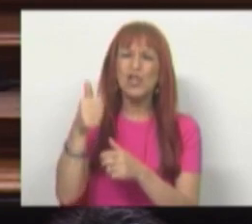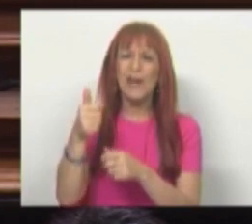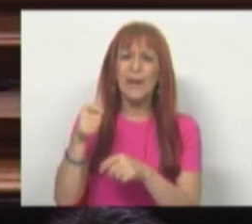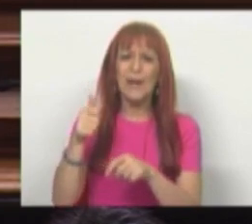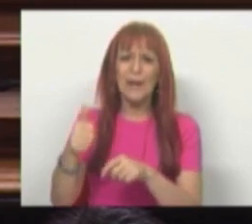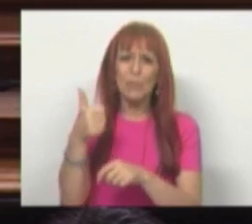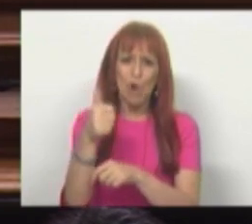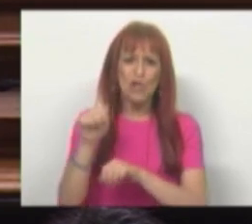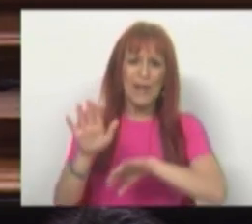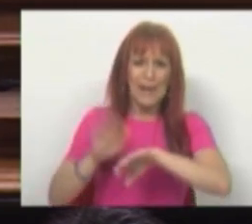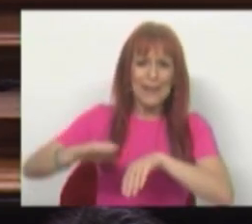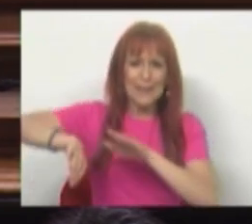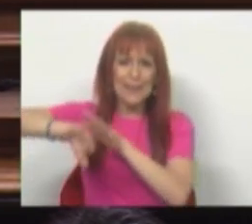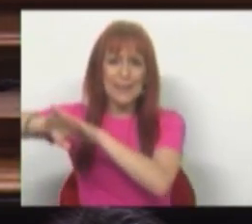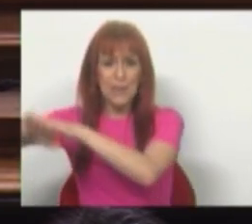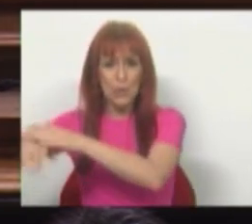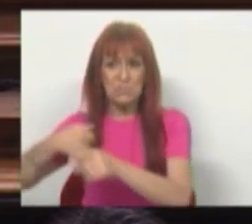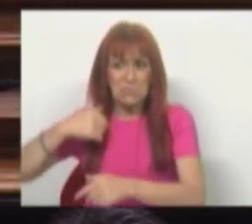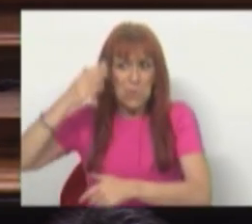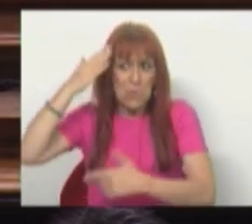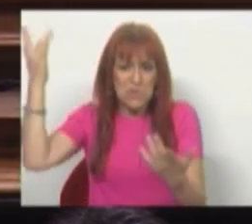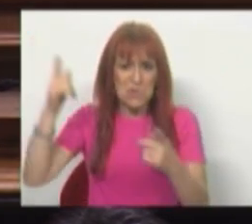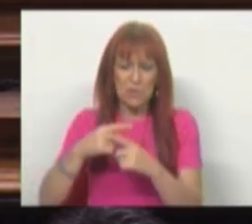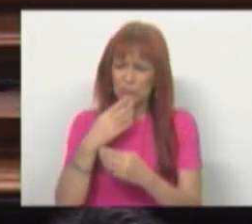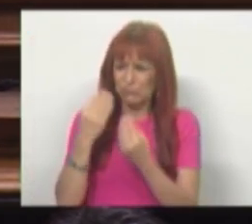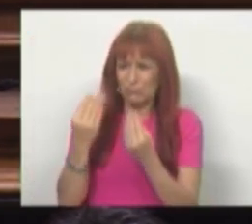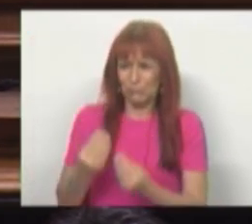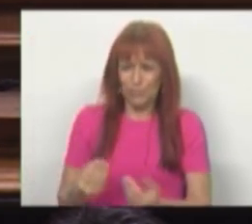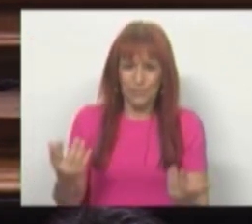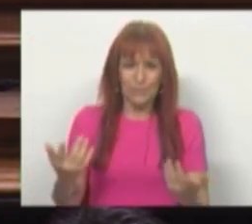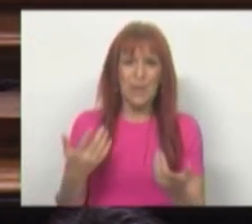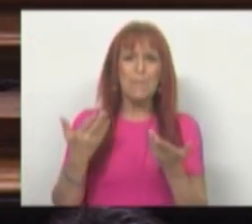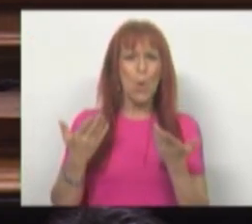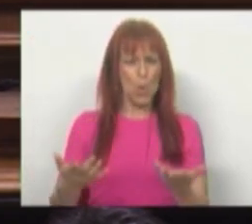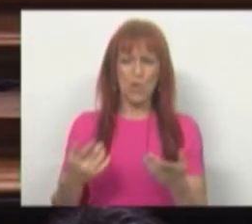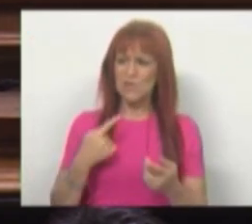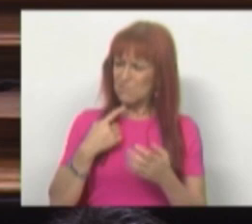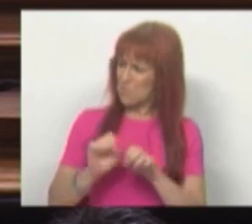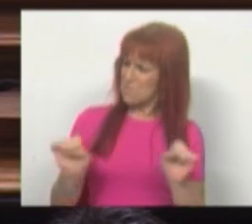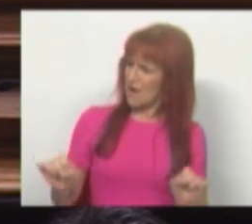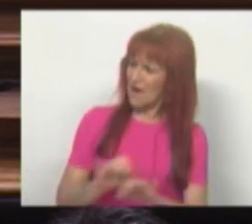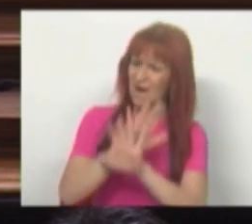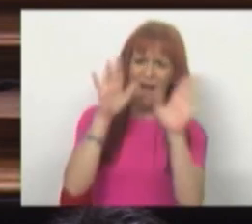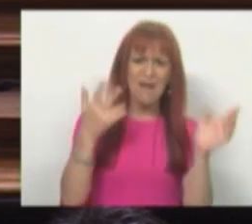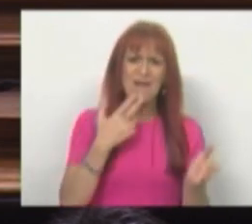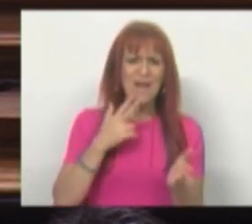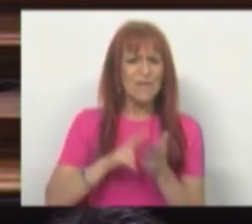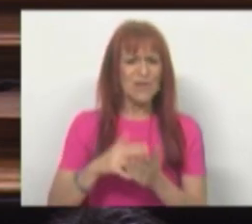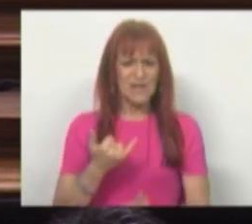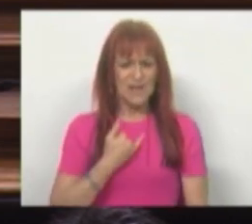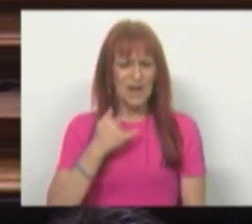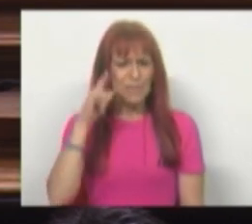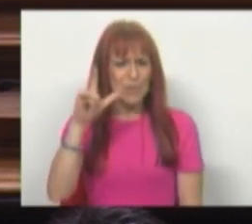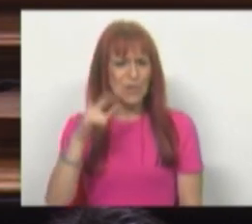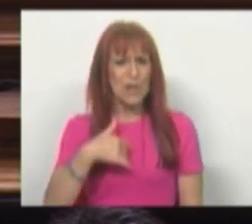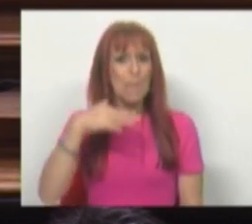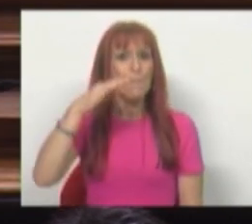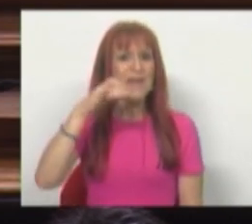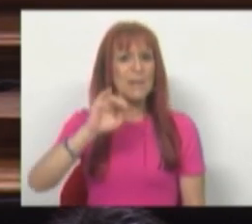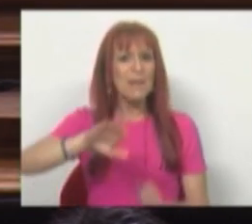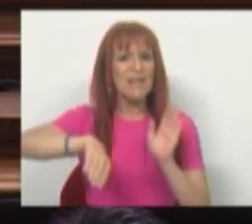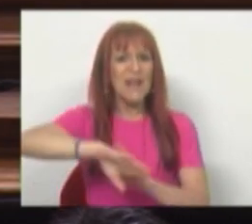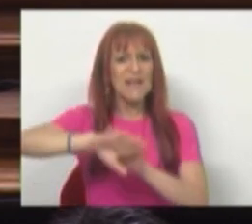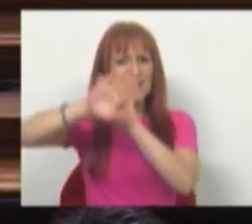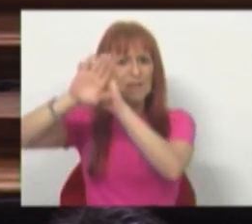direita. Eu sempre achei que isso era injusto, mas hoje ficou ainda mais claro que, na verdade, a Iniciativa Liberal é o PCP da